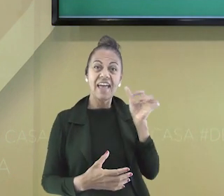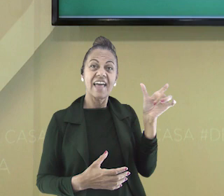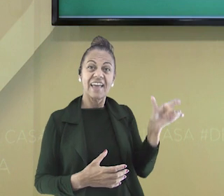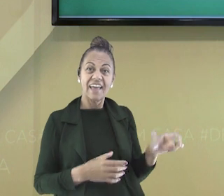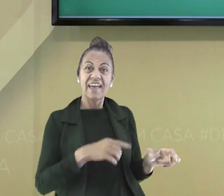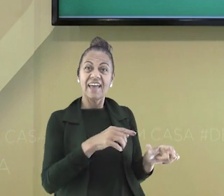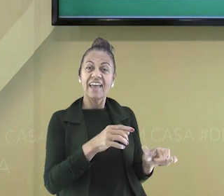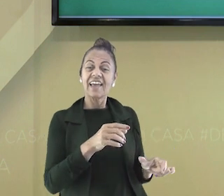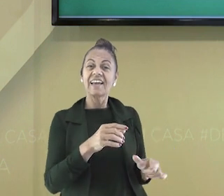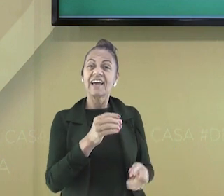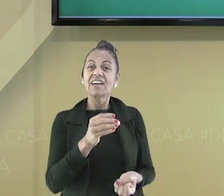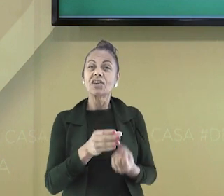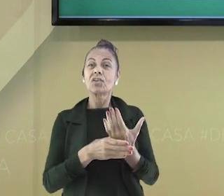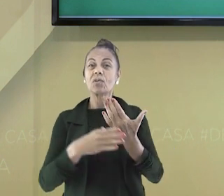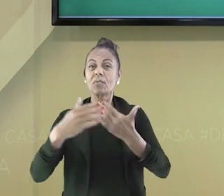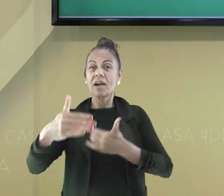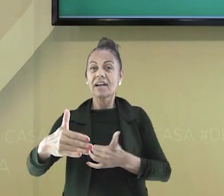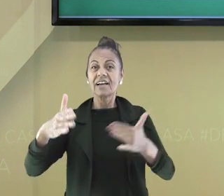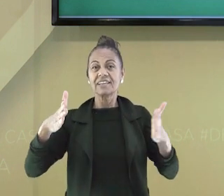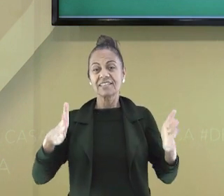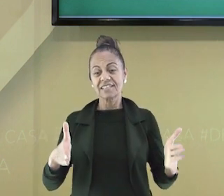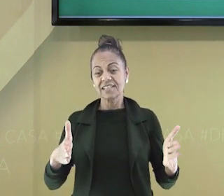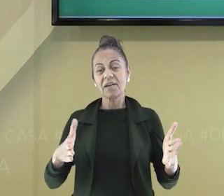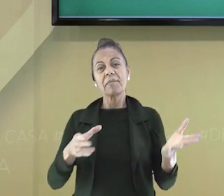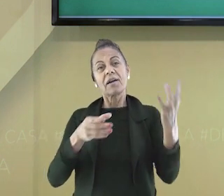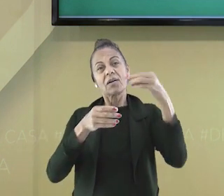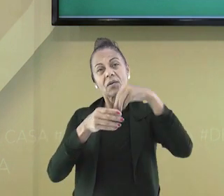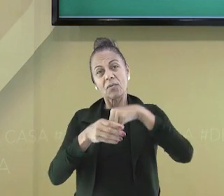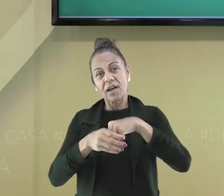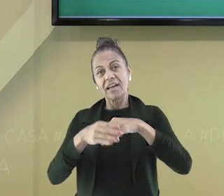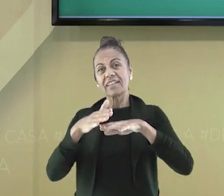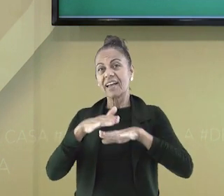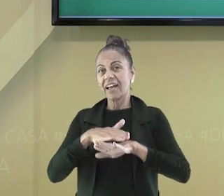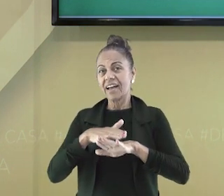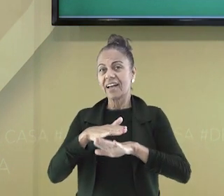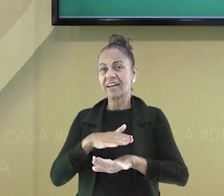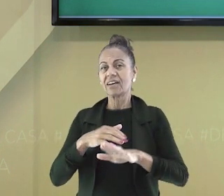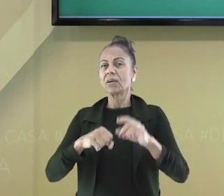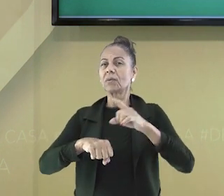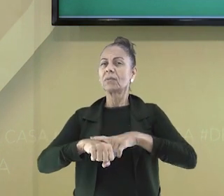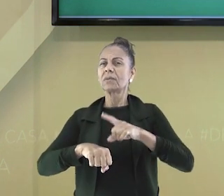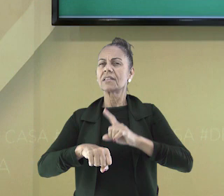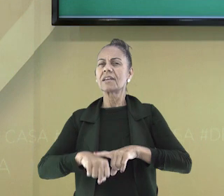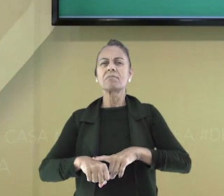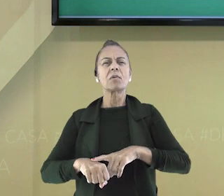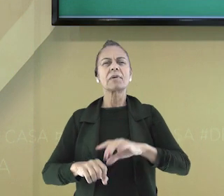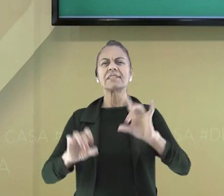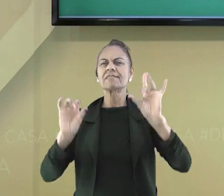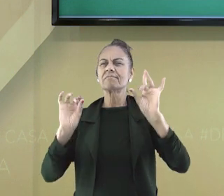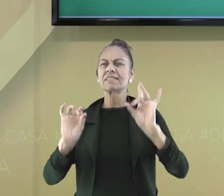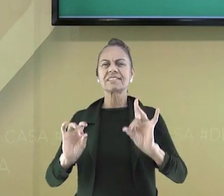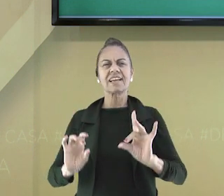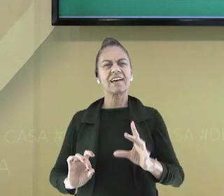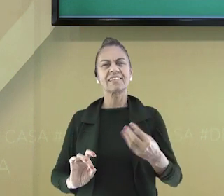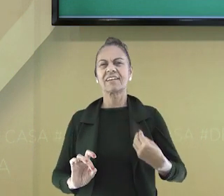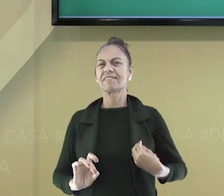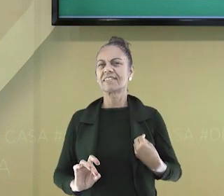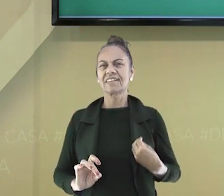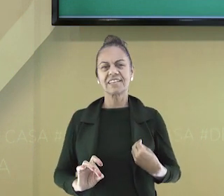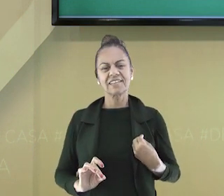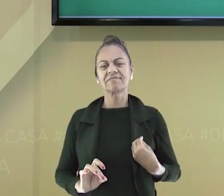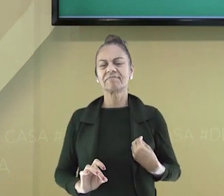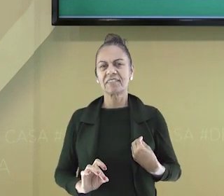inventou uma caixinha para guardar o tempo dos melhores momentos da vida. E descobriu, nas